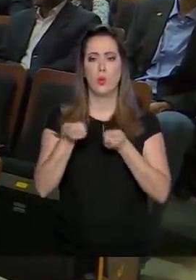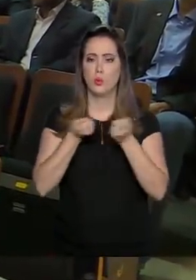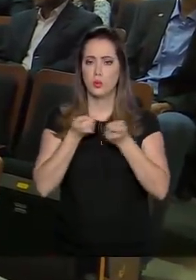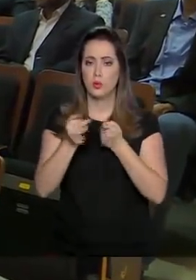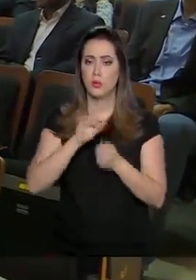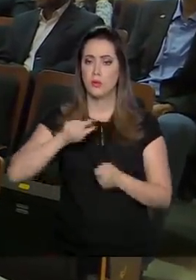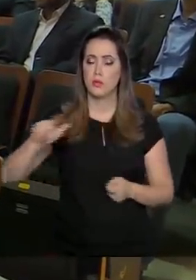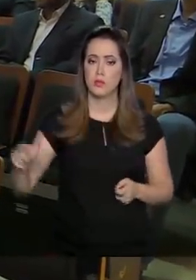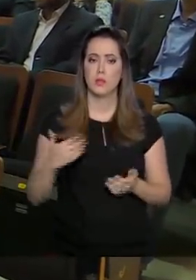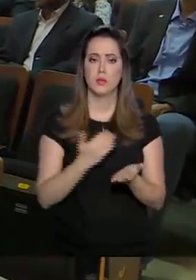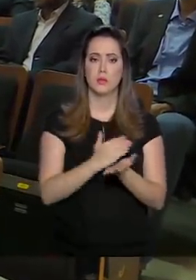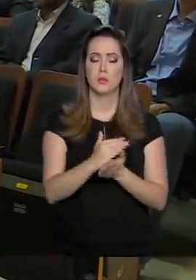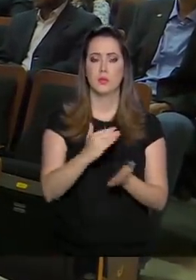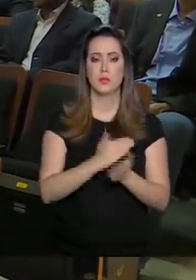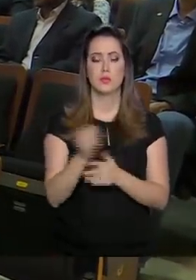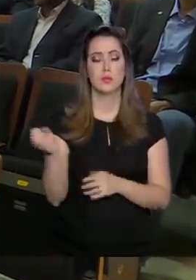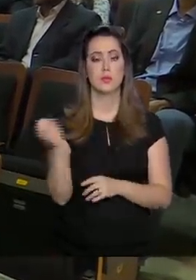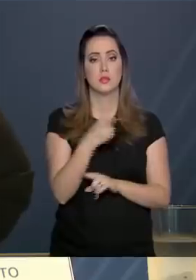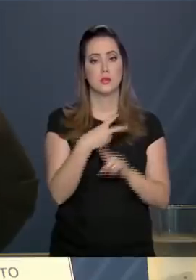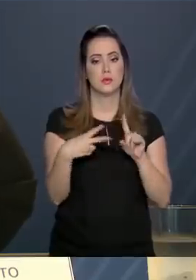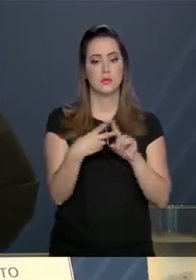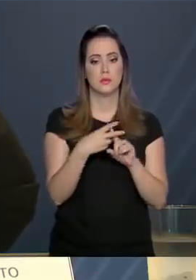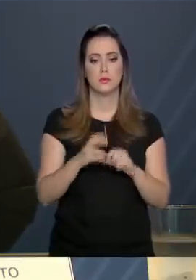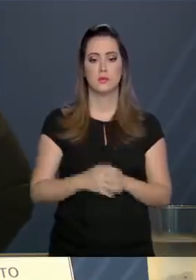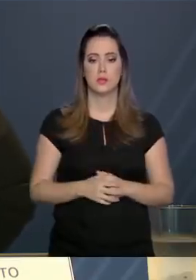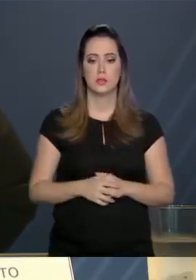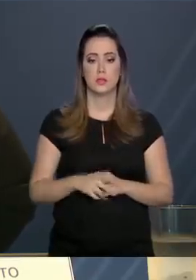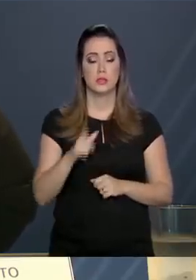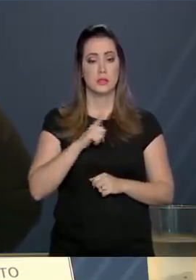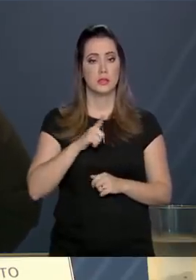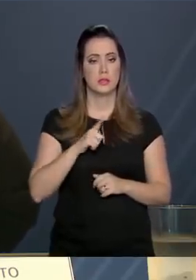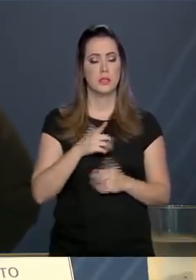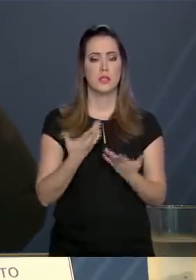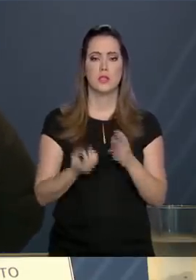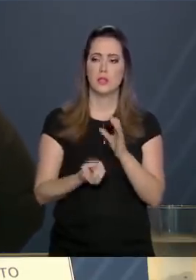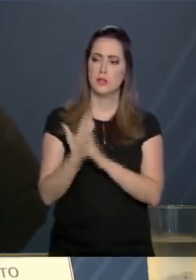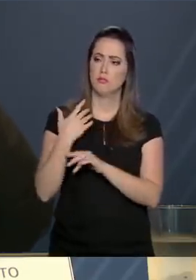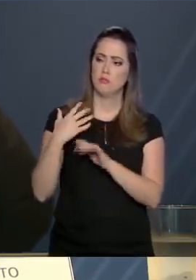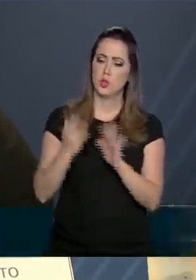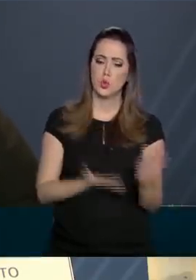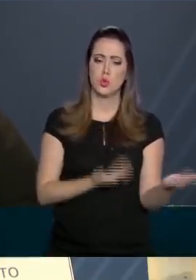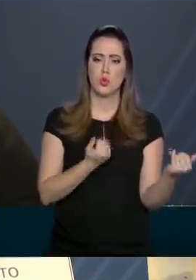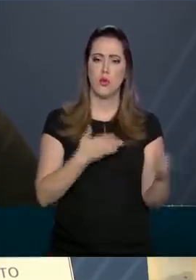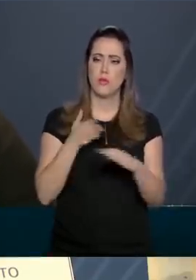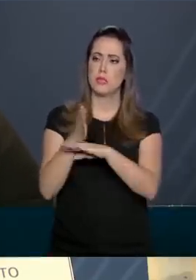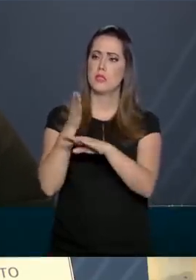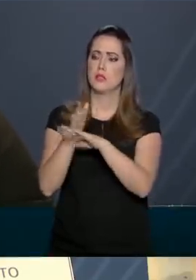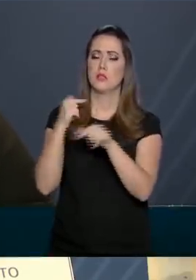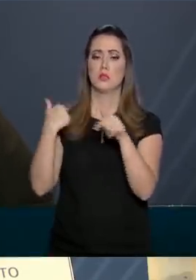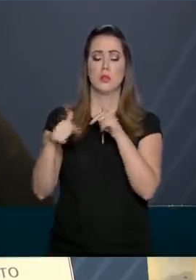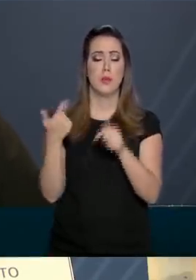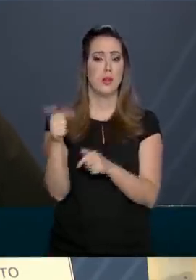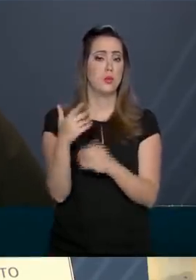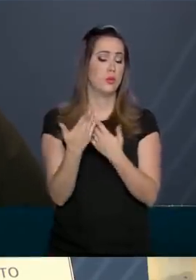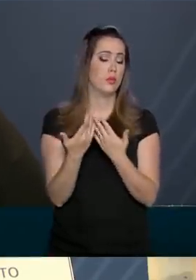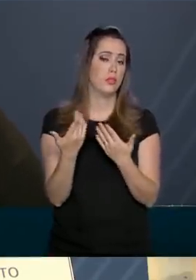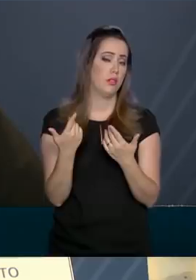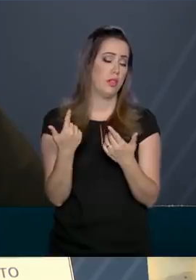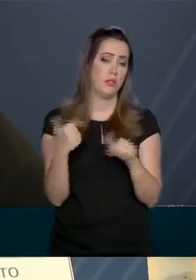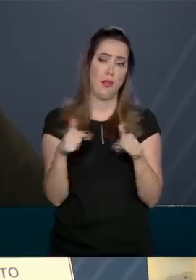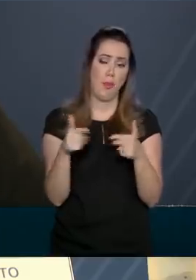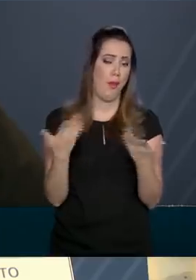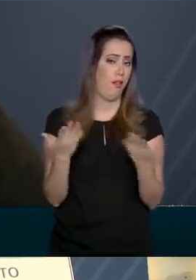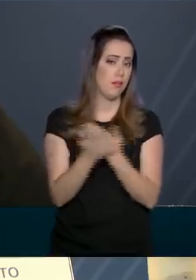fiscal, começando pela nova Previdência. Existe uma geração grande de jovens entrando no mercado de trabalho que não têm emprego e nós temos dever